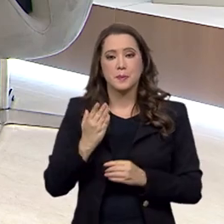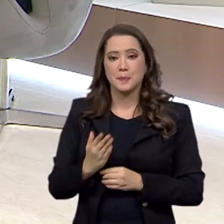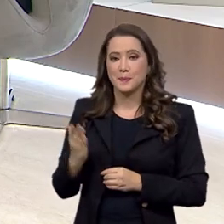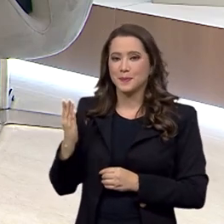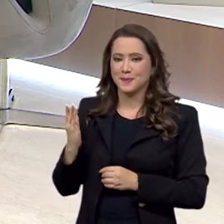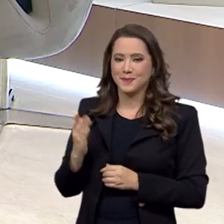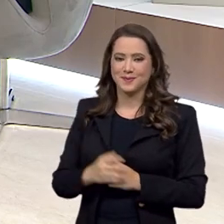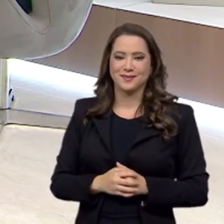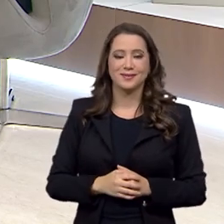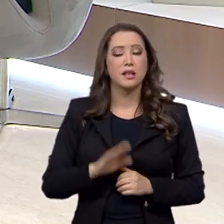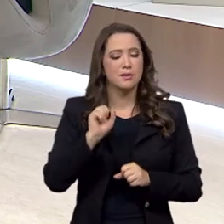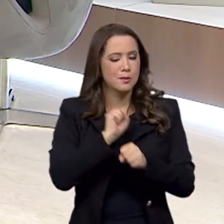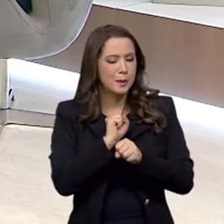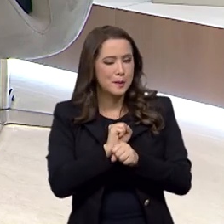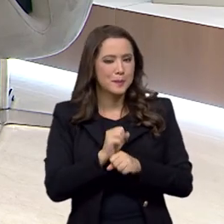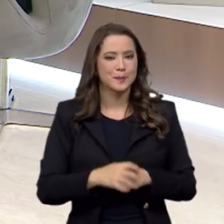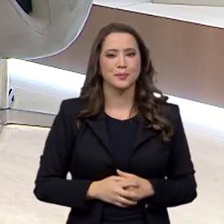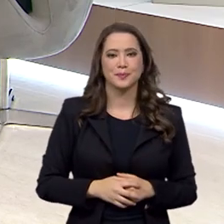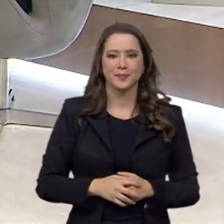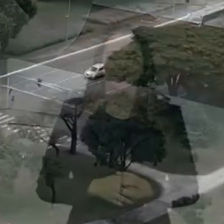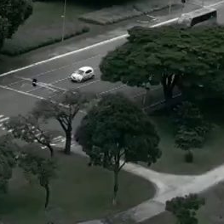Panueiro. Não saia daí.